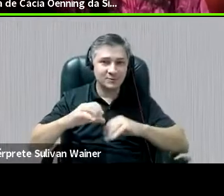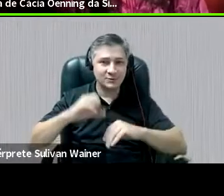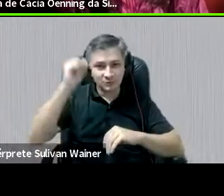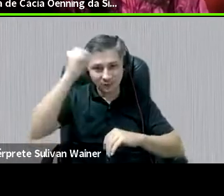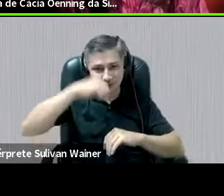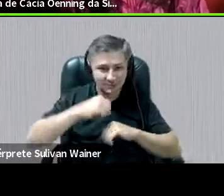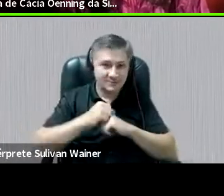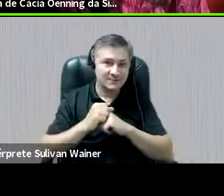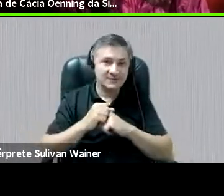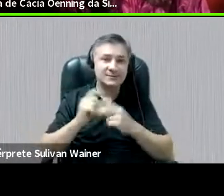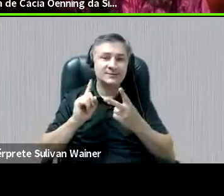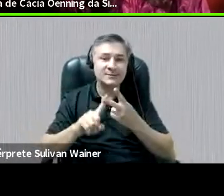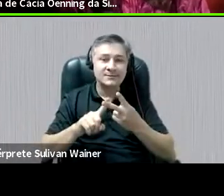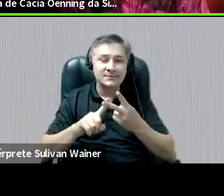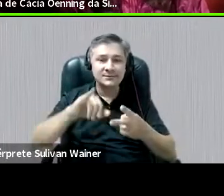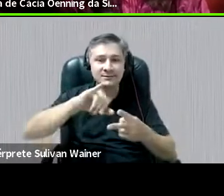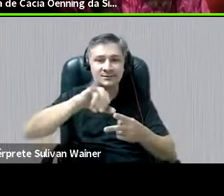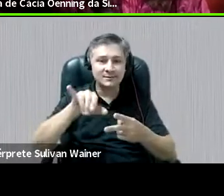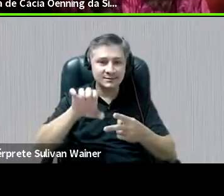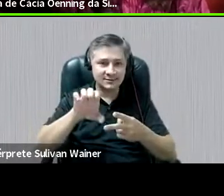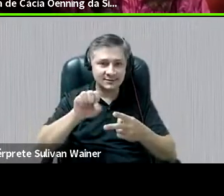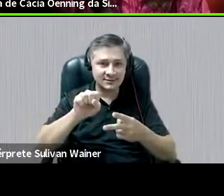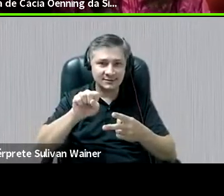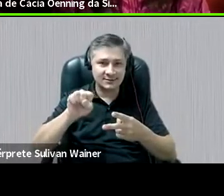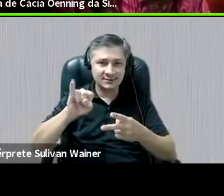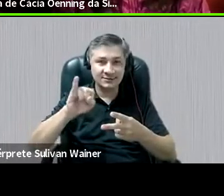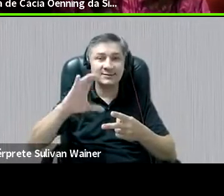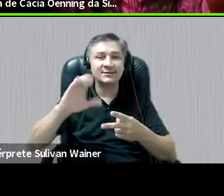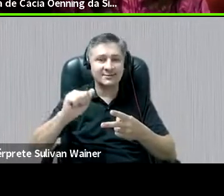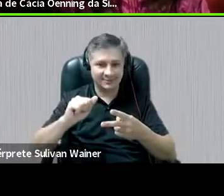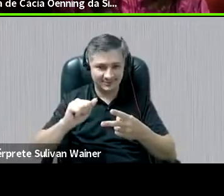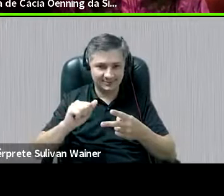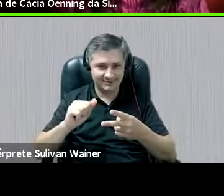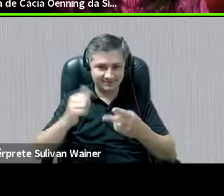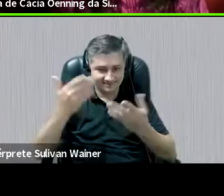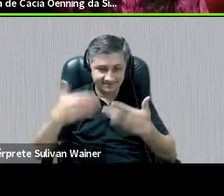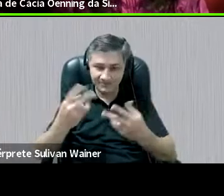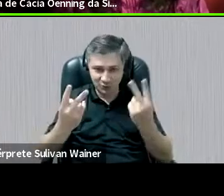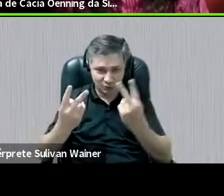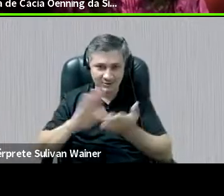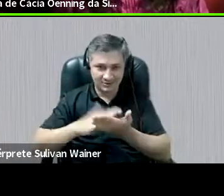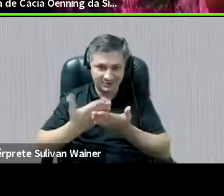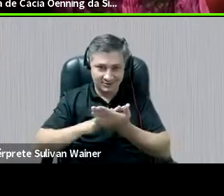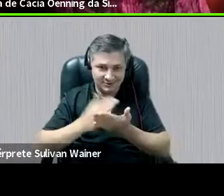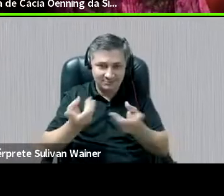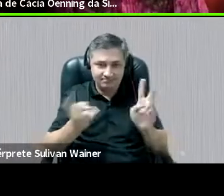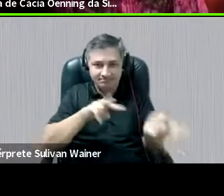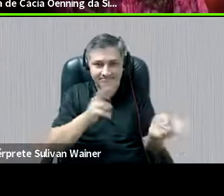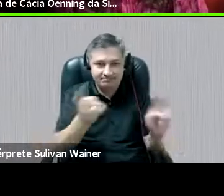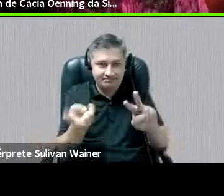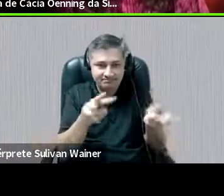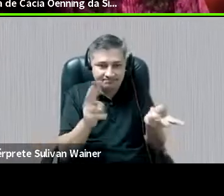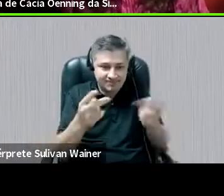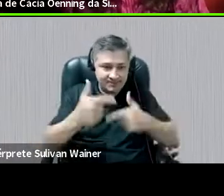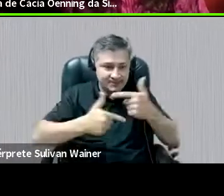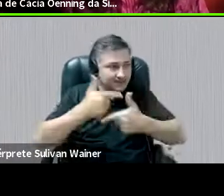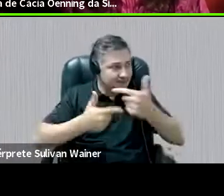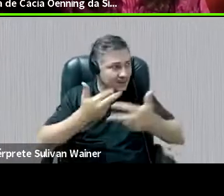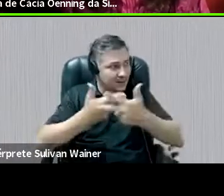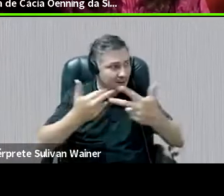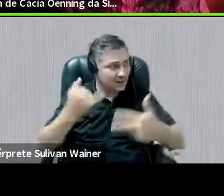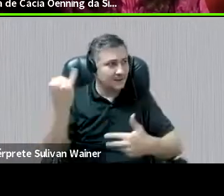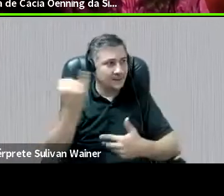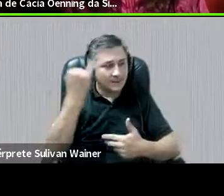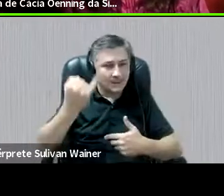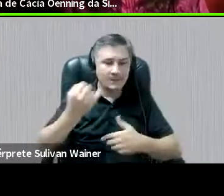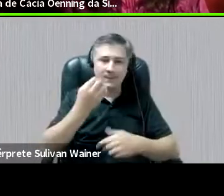Weiner e a Jéssica Maria, que estão o tempo todo aí nesse trabalho tão fundamental